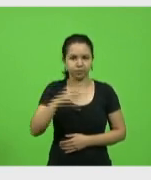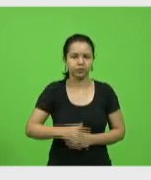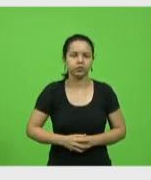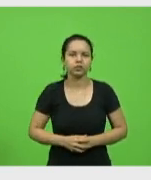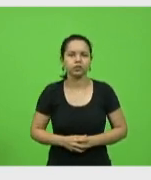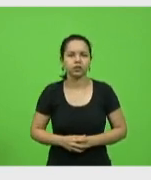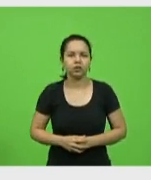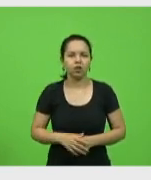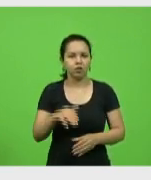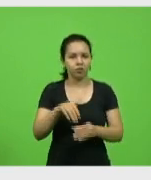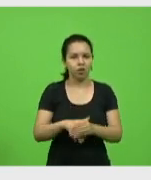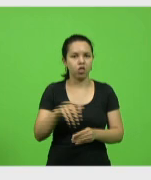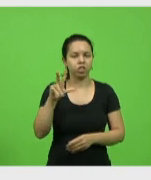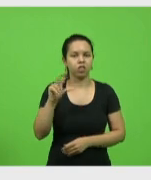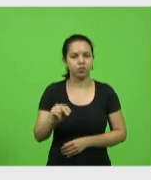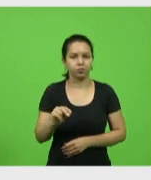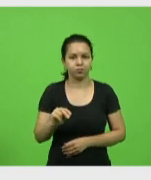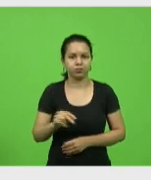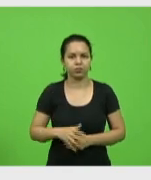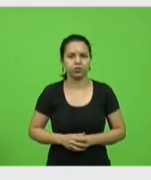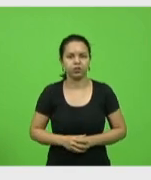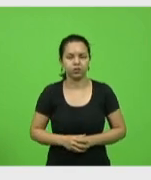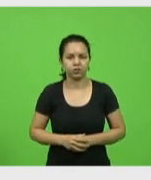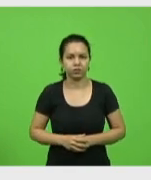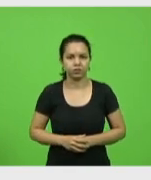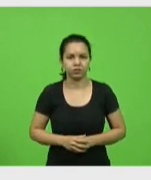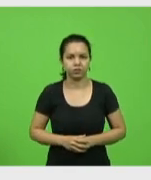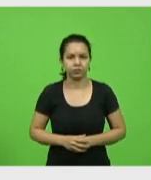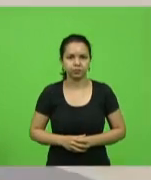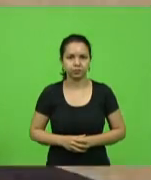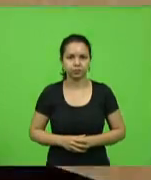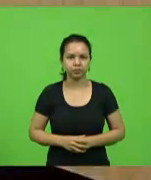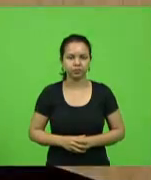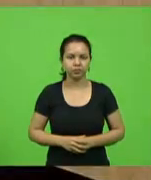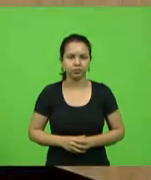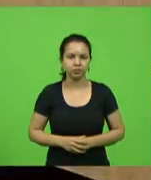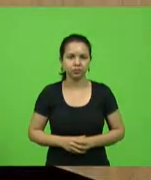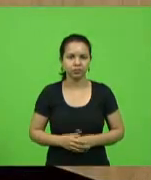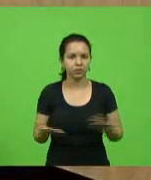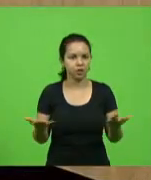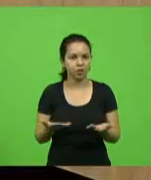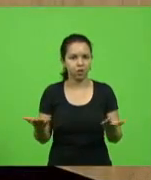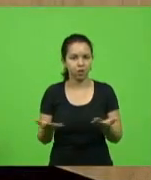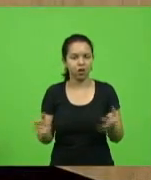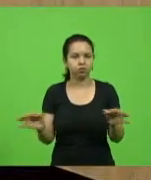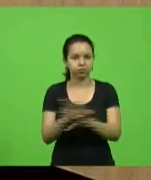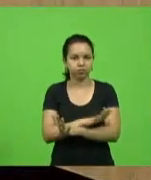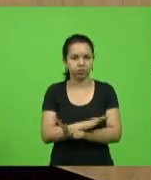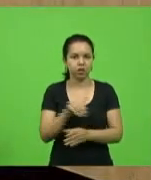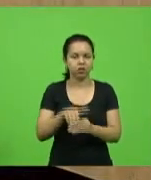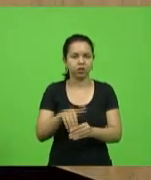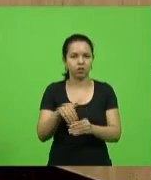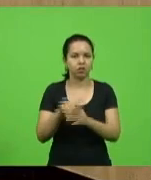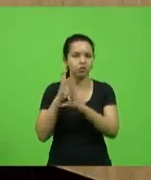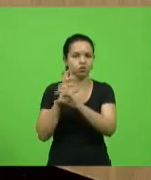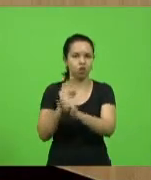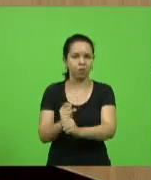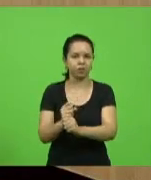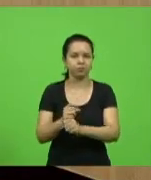Voto não, senhor presidente. Deputado Valnei Weber. Vota não. Vamos encerrar a votação e colher o resultado.